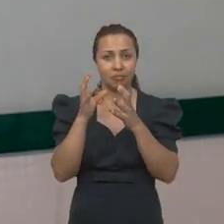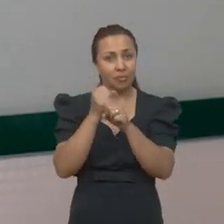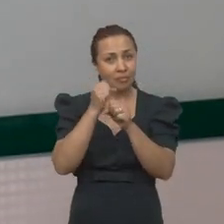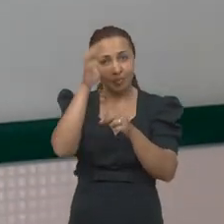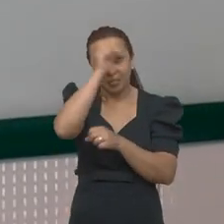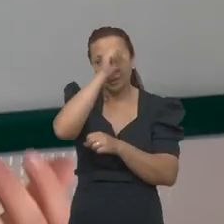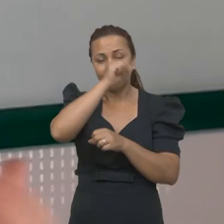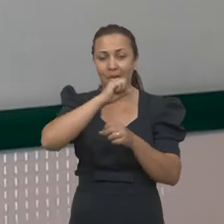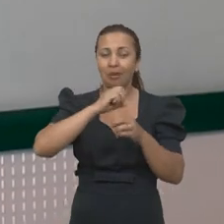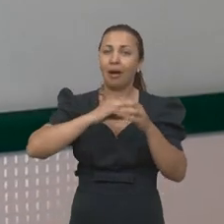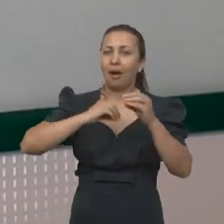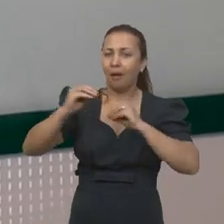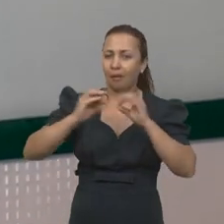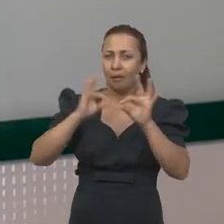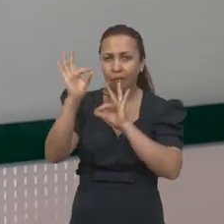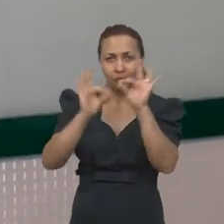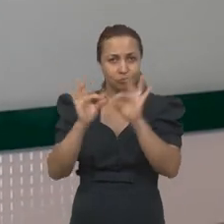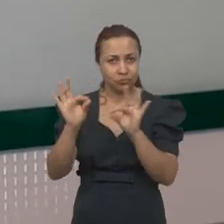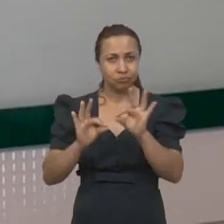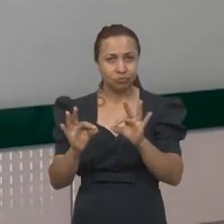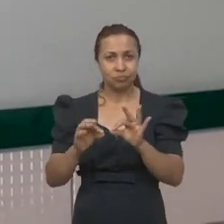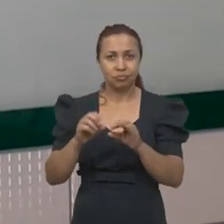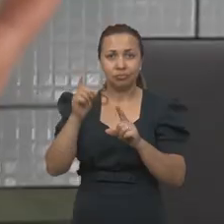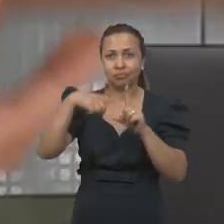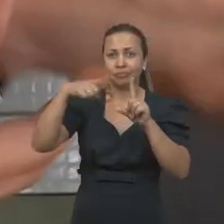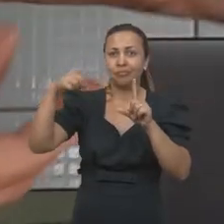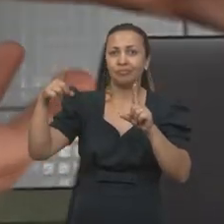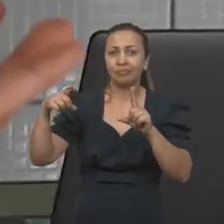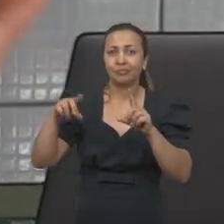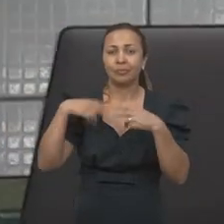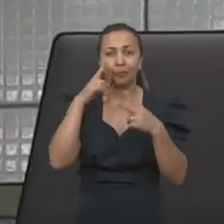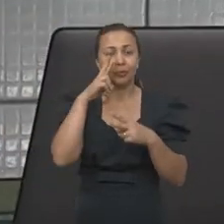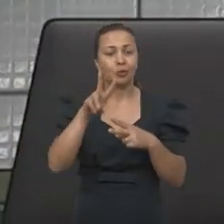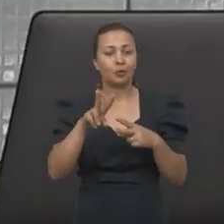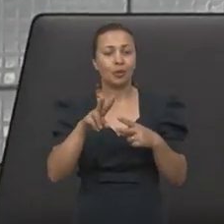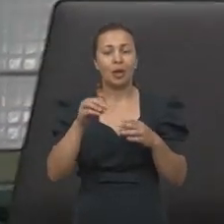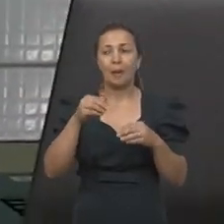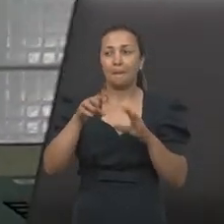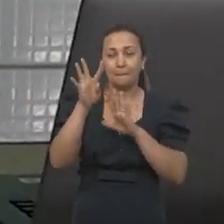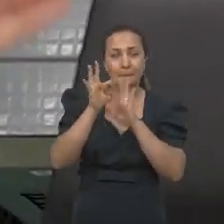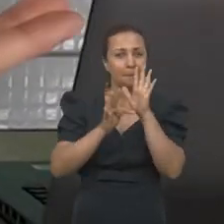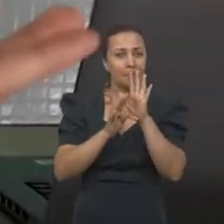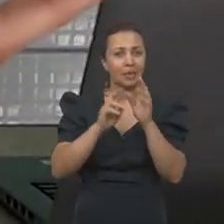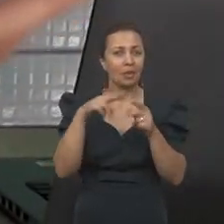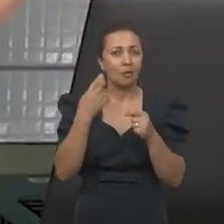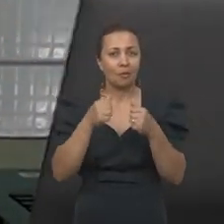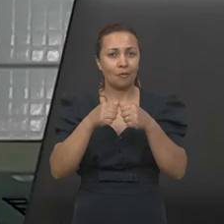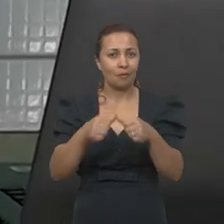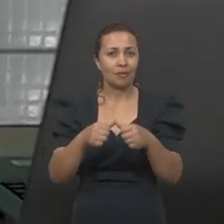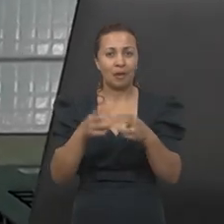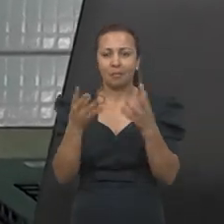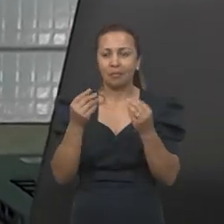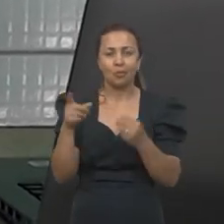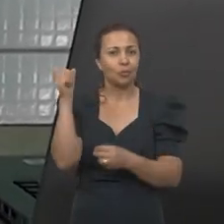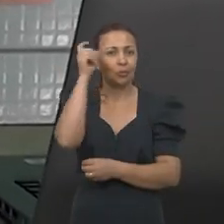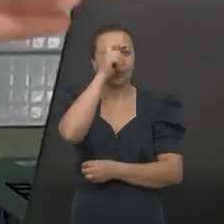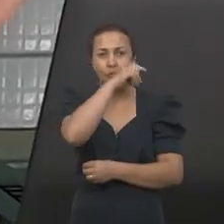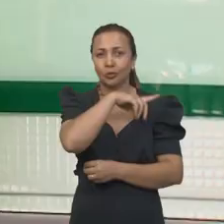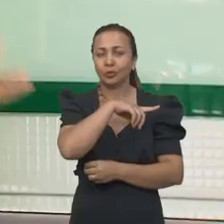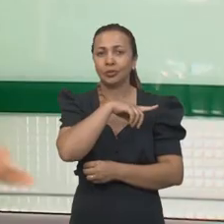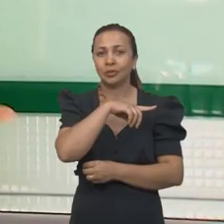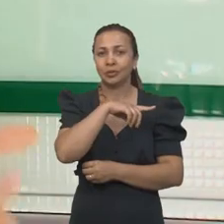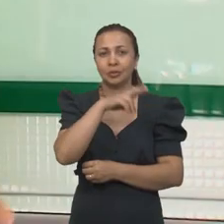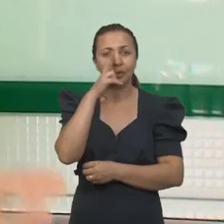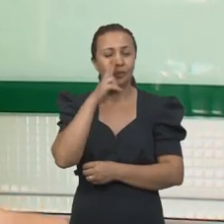dados, dados que, quando você vê em um modo texto, ou em qualquer outro modo, você fica muito